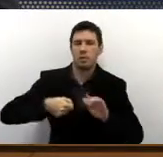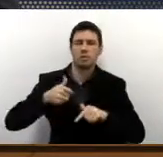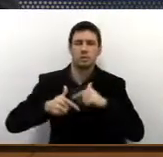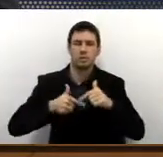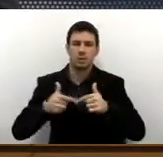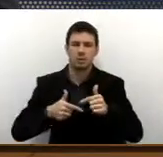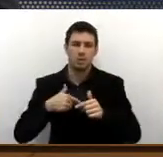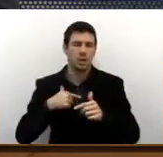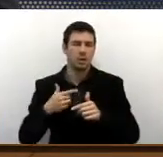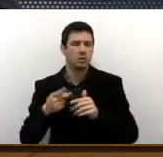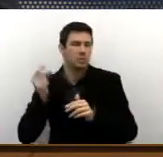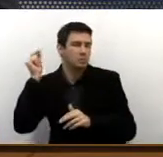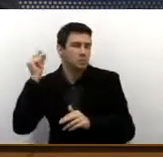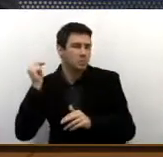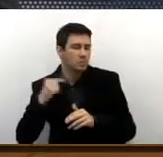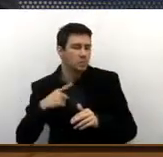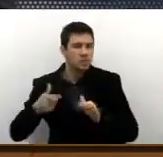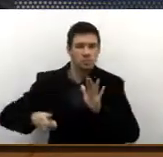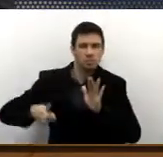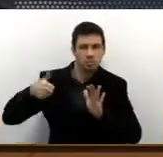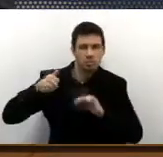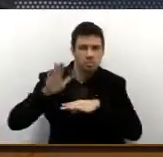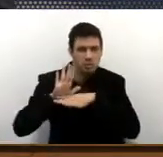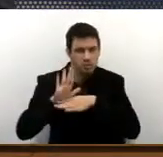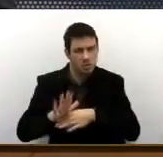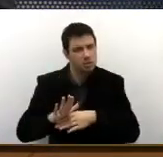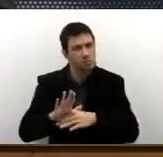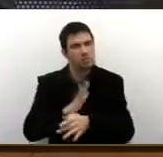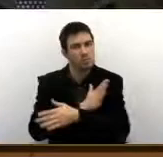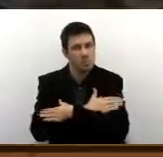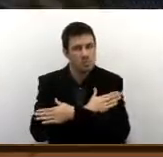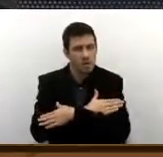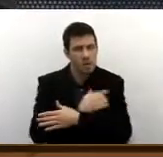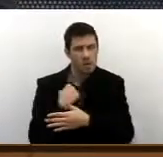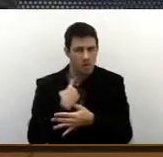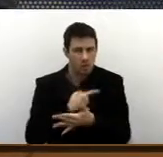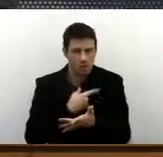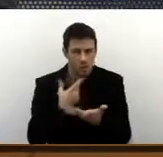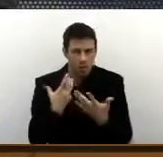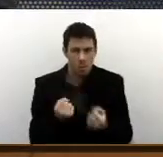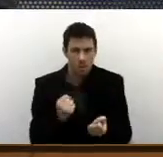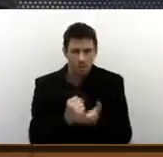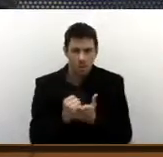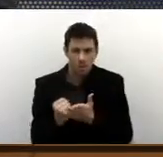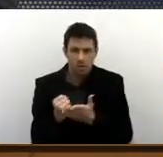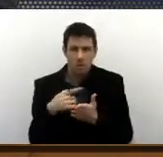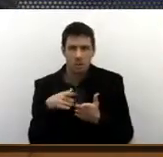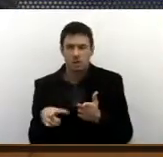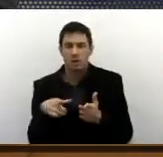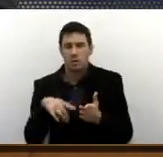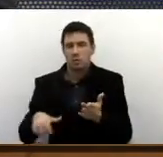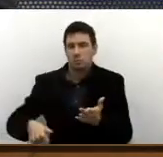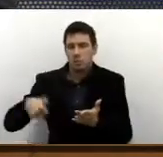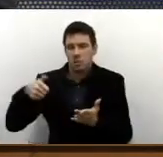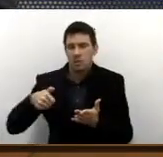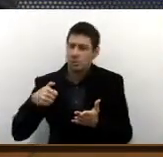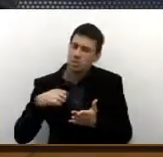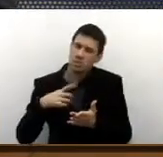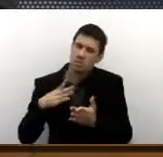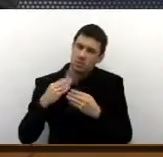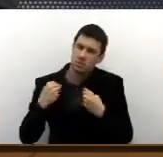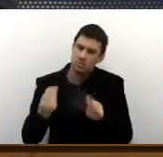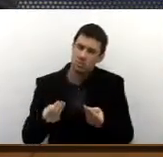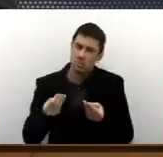antigo Bolsa Auxílio ao Desempregado, que nós mudamos, foi aprovado por esta nobre casa. O Bolsa Auxílio ao